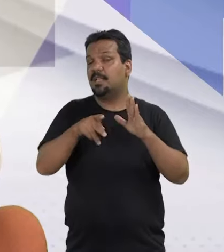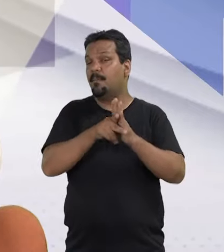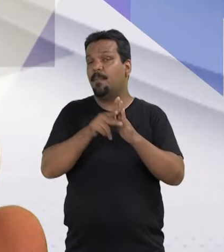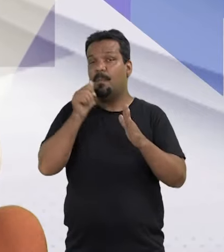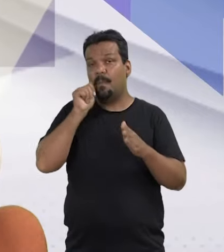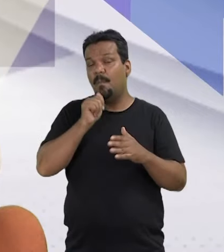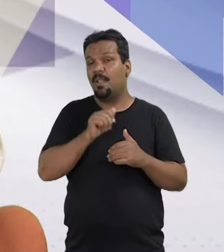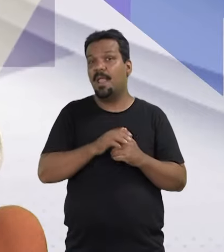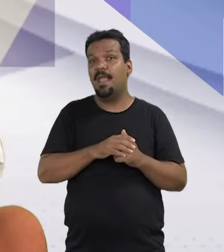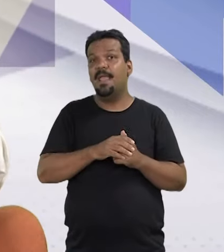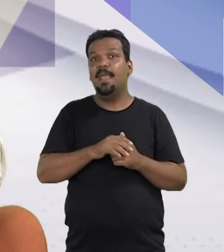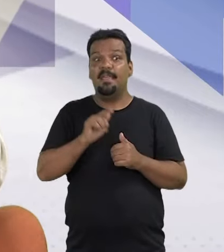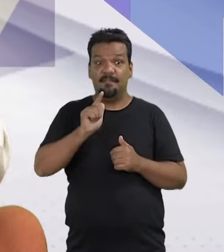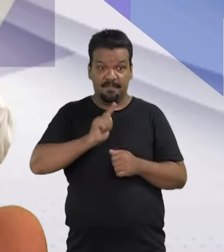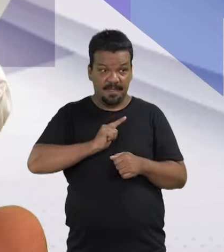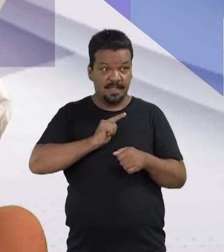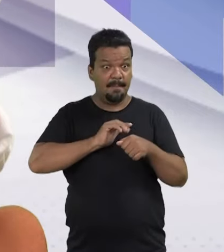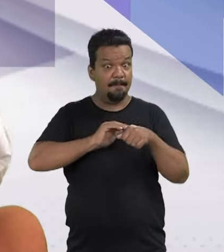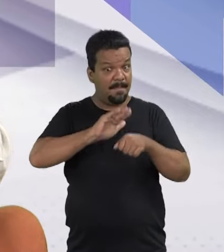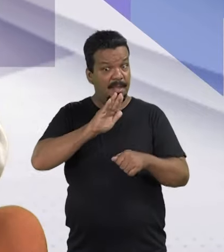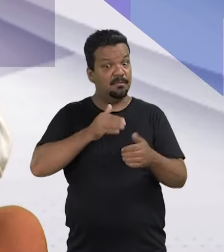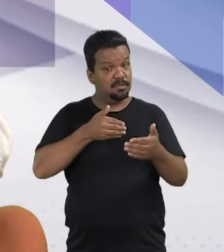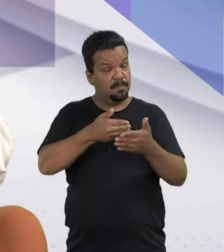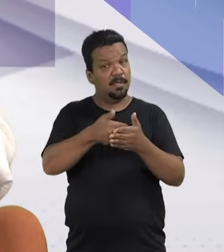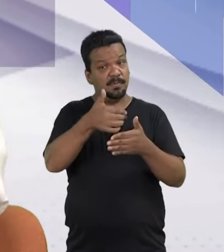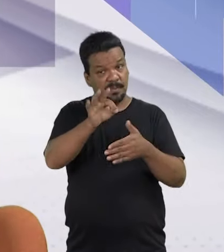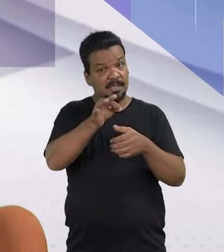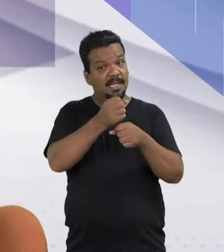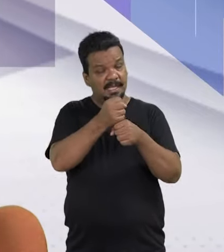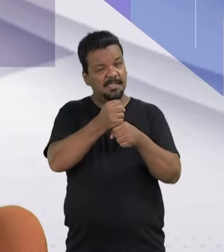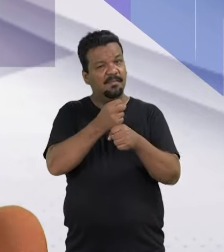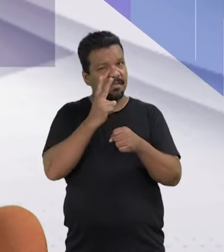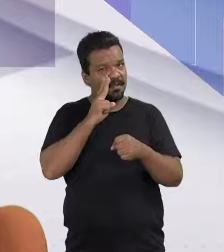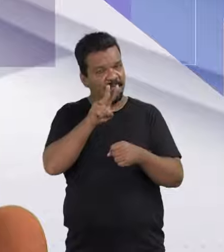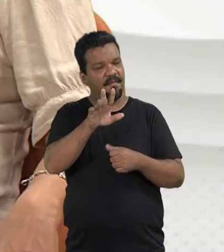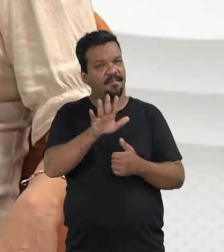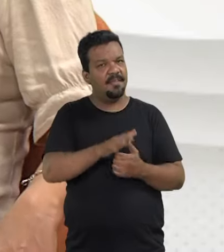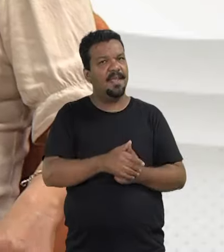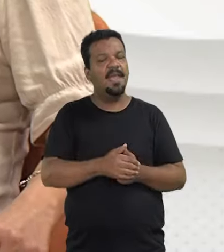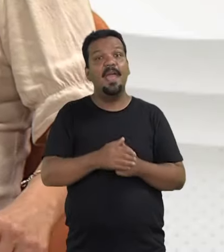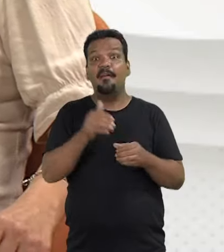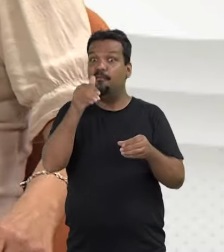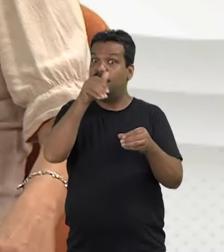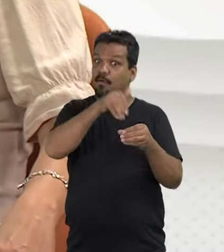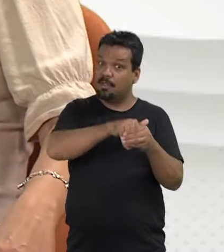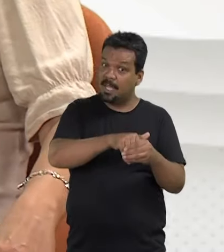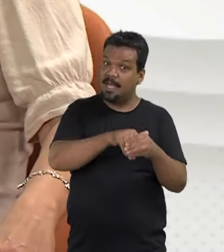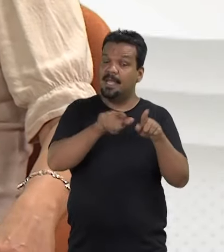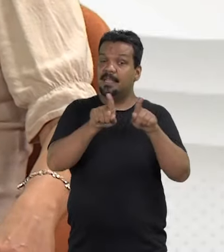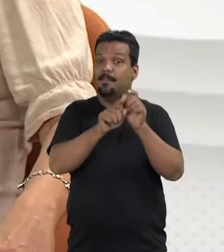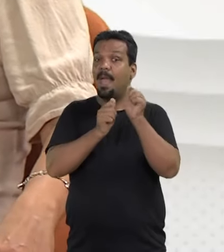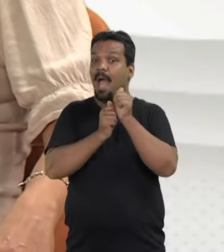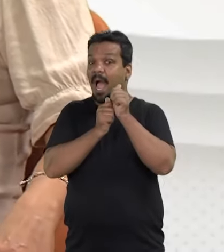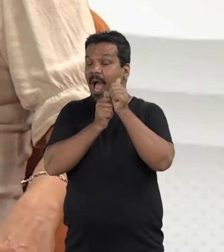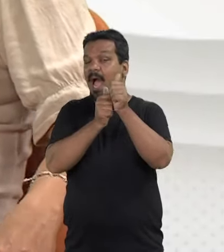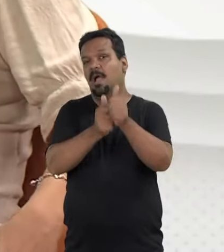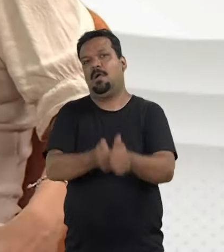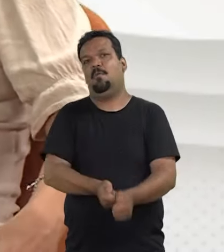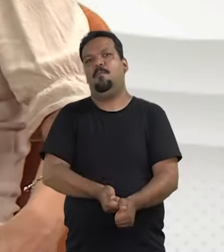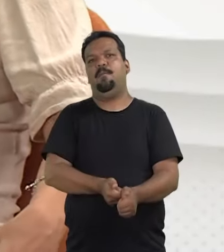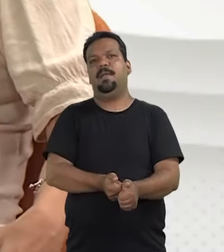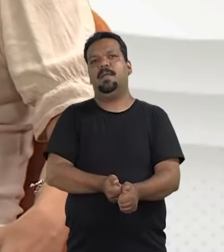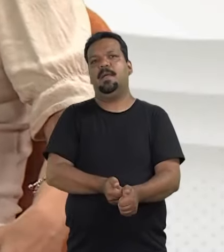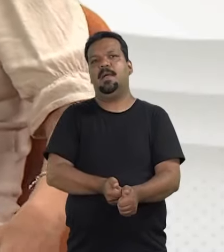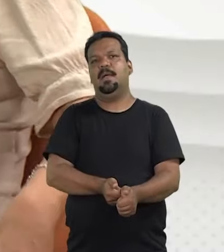votar em mulheres. Há um progresso e vai haver mais nos próximos 10 anos, verás. Votar e acompanhar o